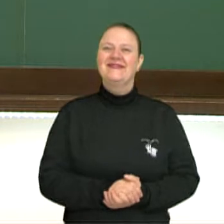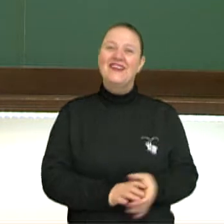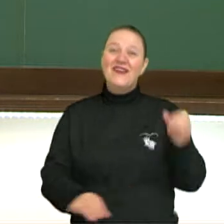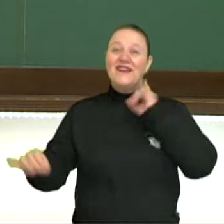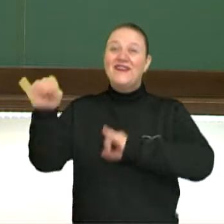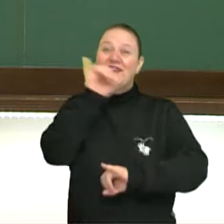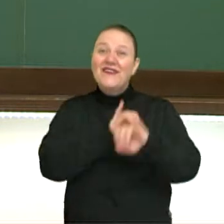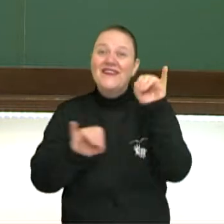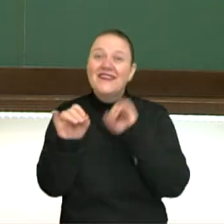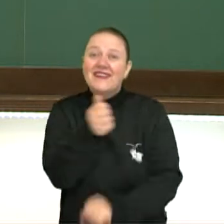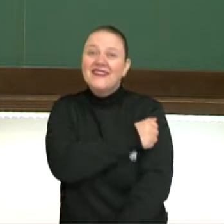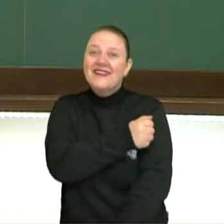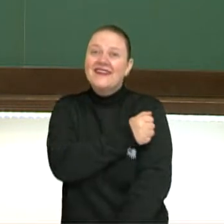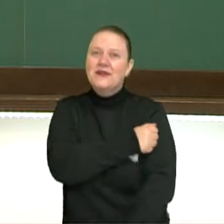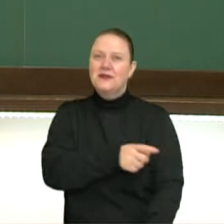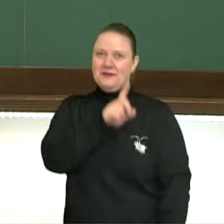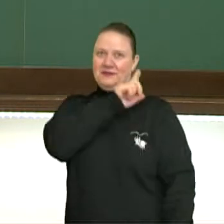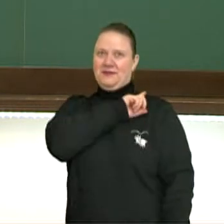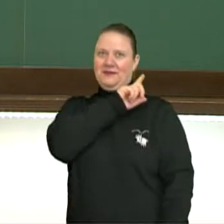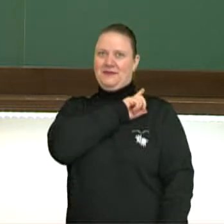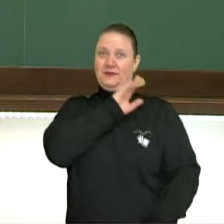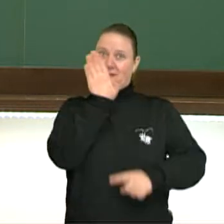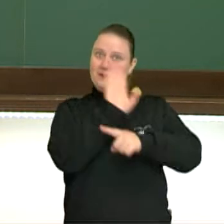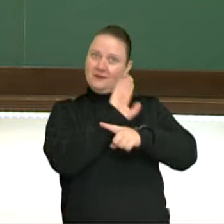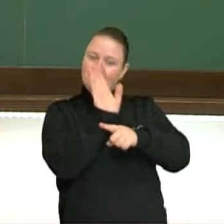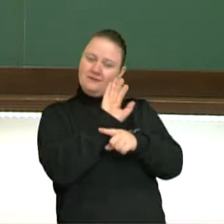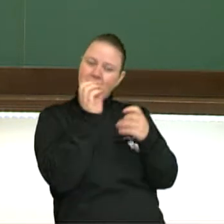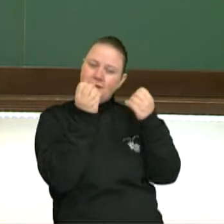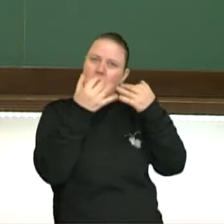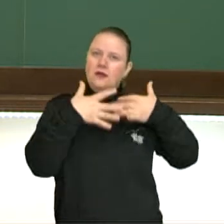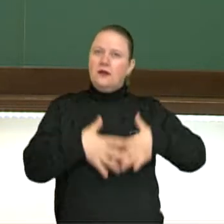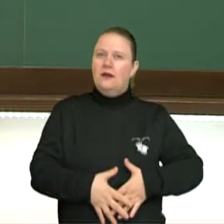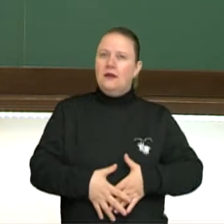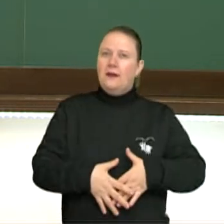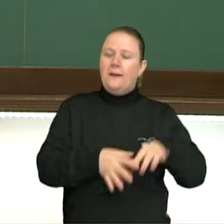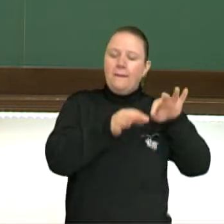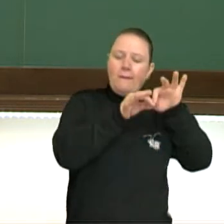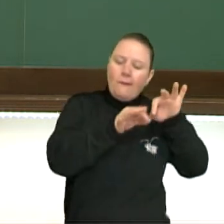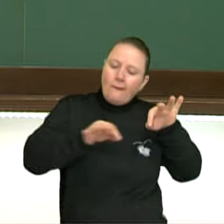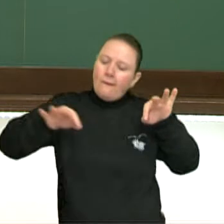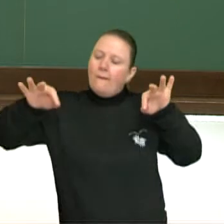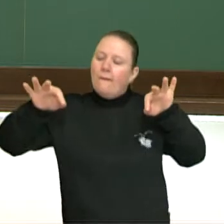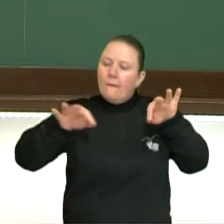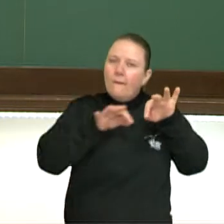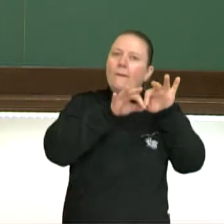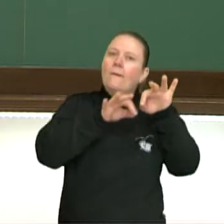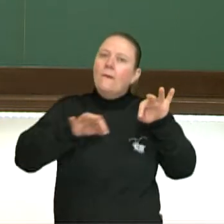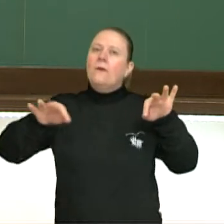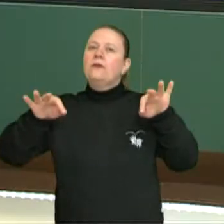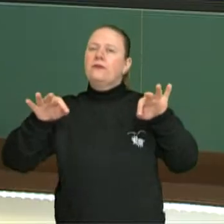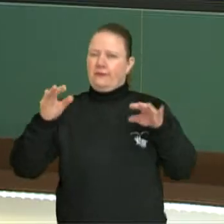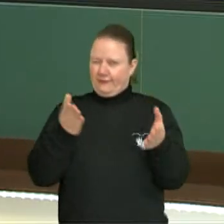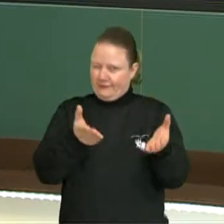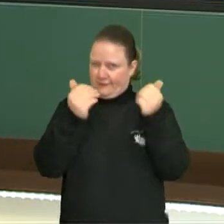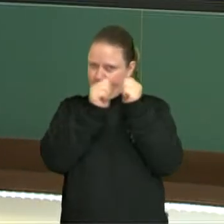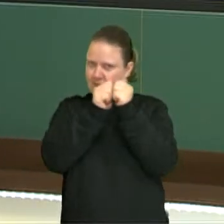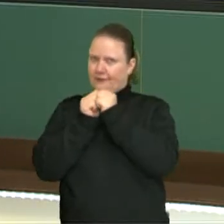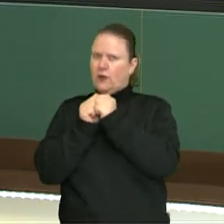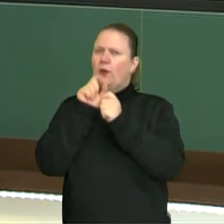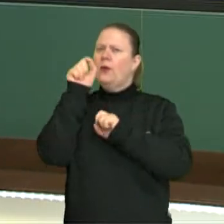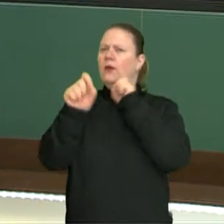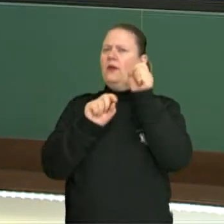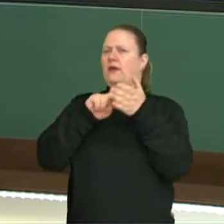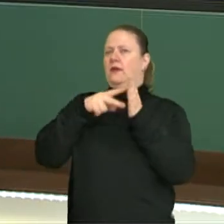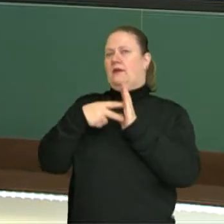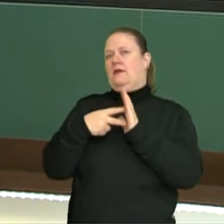Olá estudantes da primeira série. Nesse vídeo nós vamos falar sobre pêndulos. Vamos lá comigo. Queridos, o que é um pêndulo? Nada